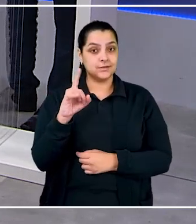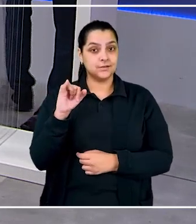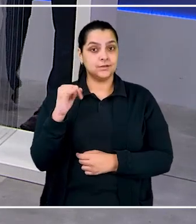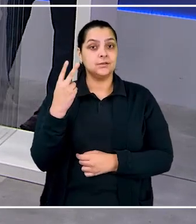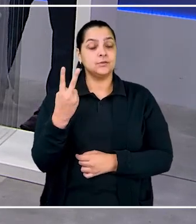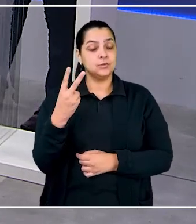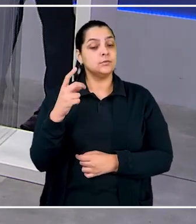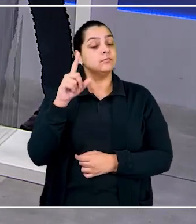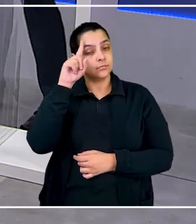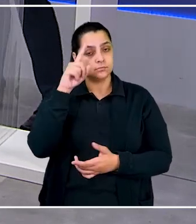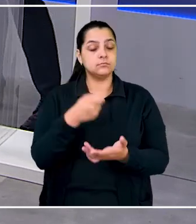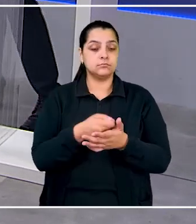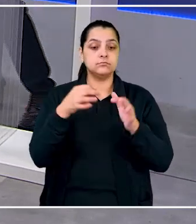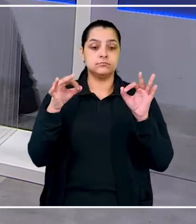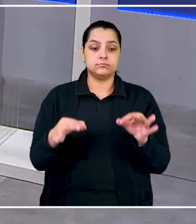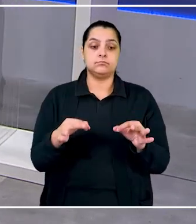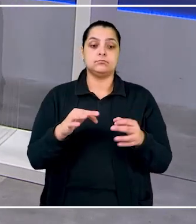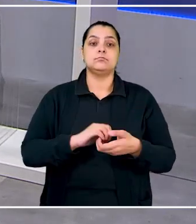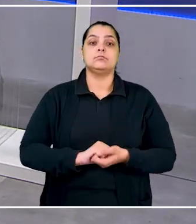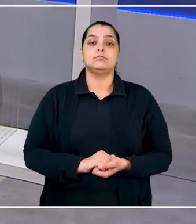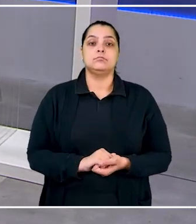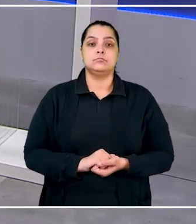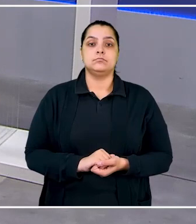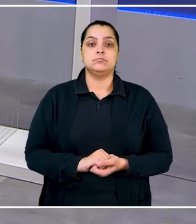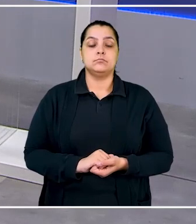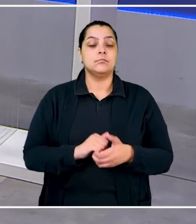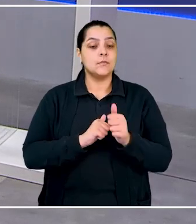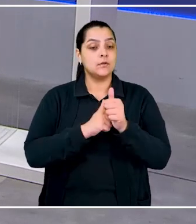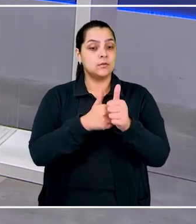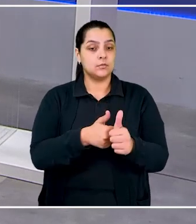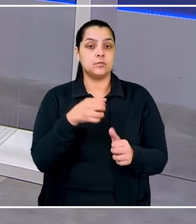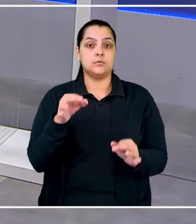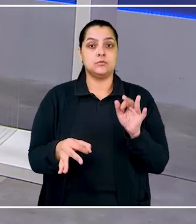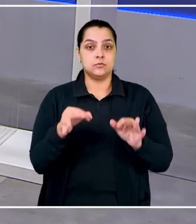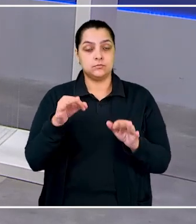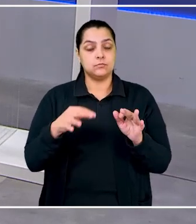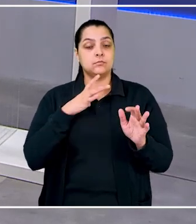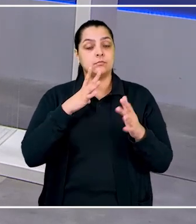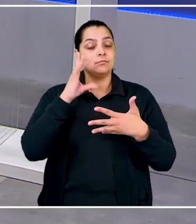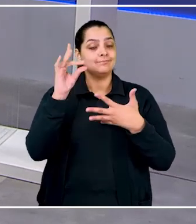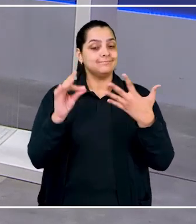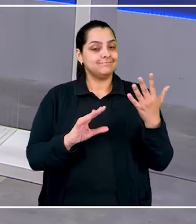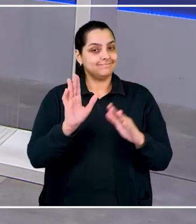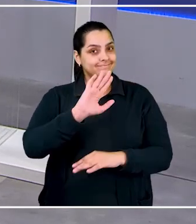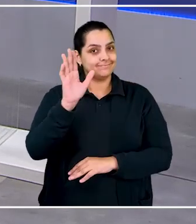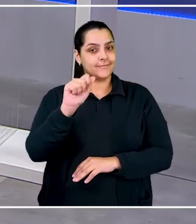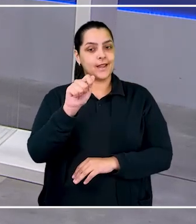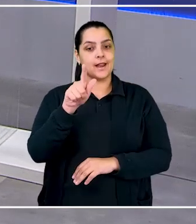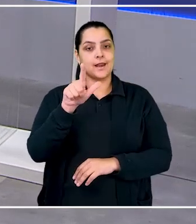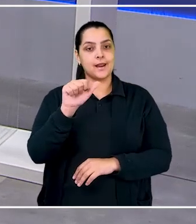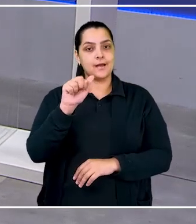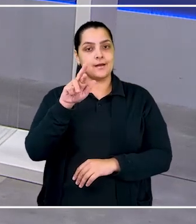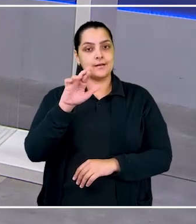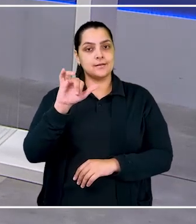2 a decisão foi correta. A repórter Larissa Batista acompanhou o julgamento e traz os detalhes para a gente. Oi Larissa!